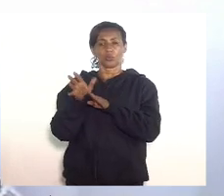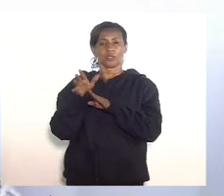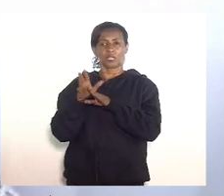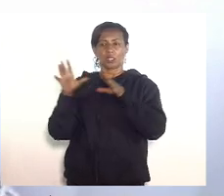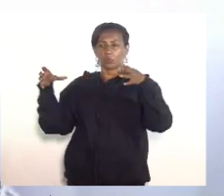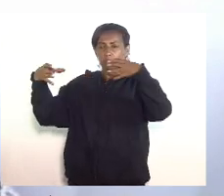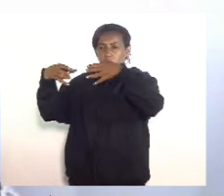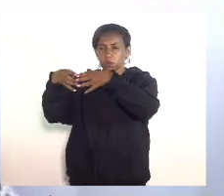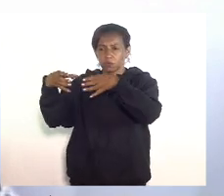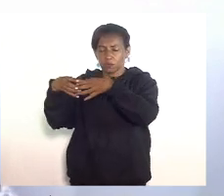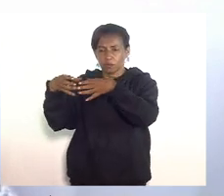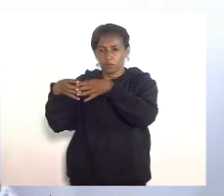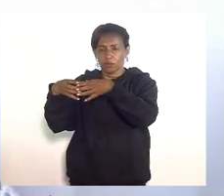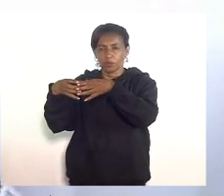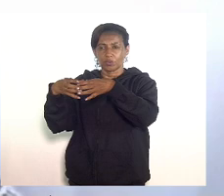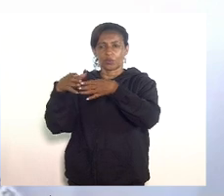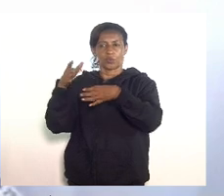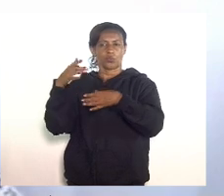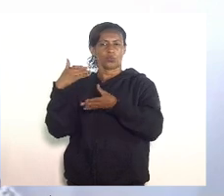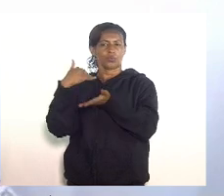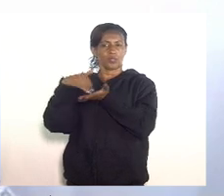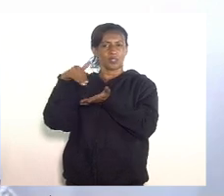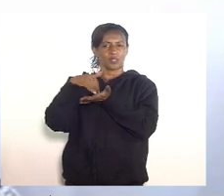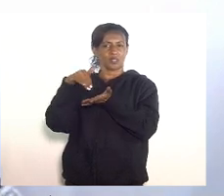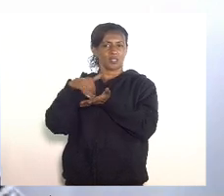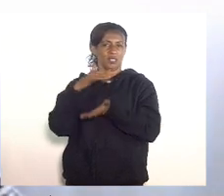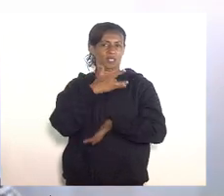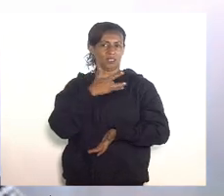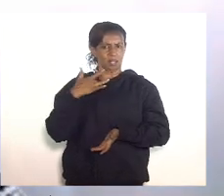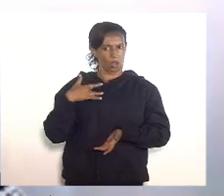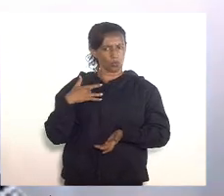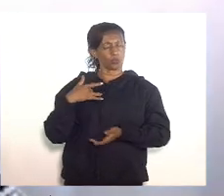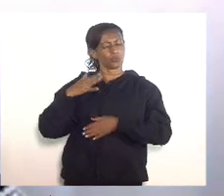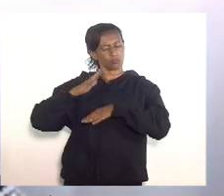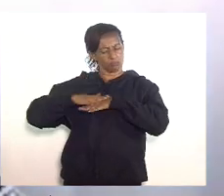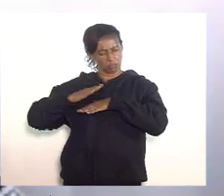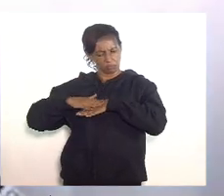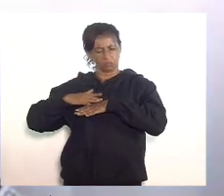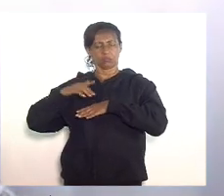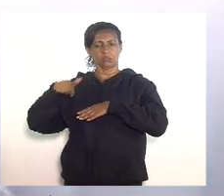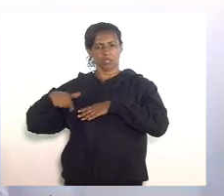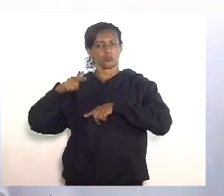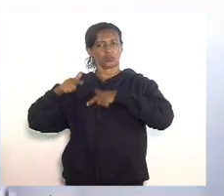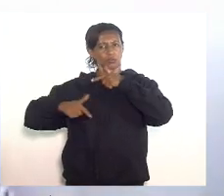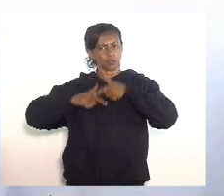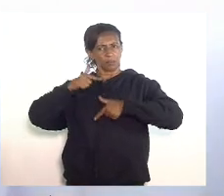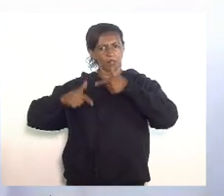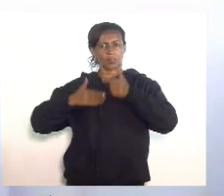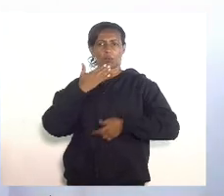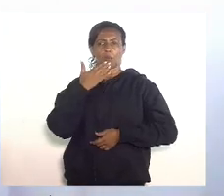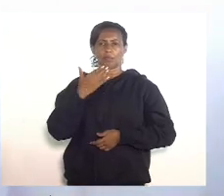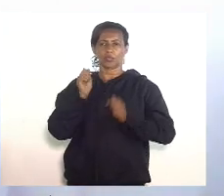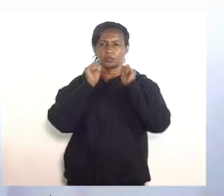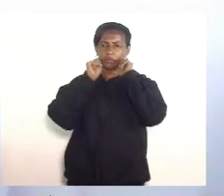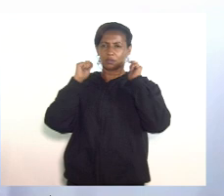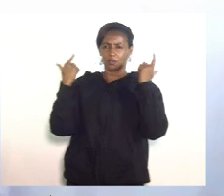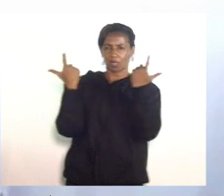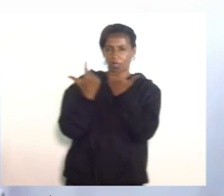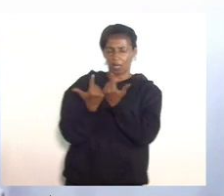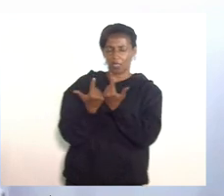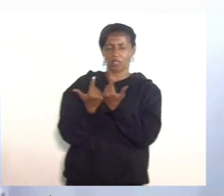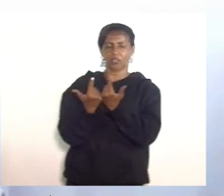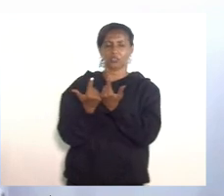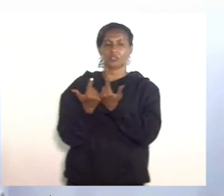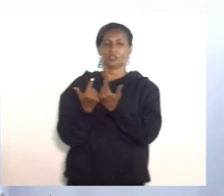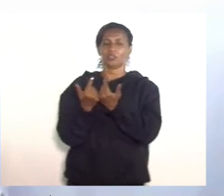Secretários Municipais de Saúde que estão fazendo sim um apelo a esta Casa Legislativa para que possa essa Casa